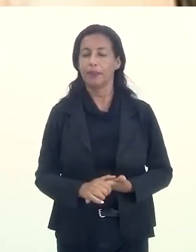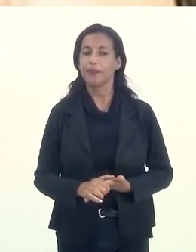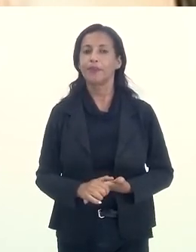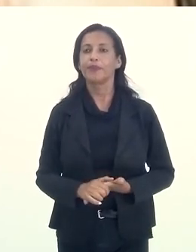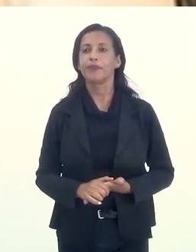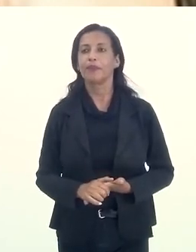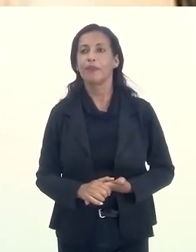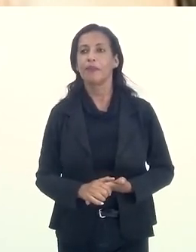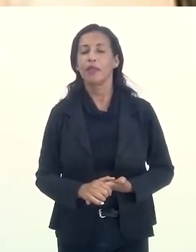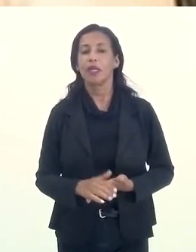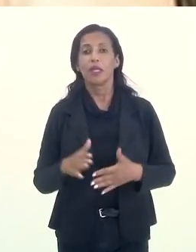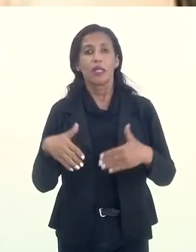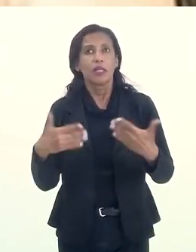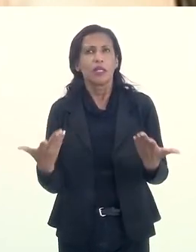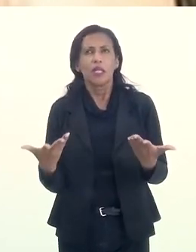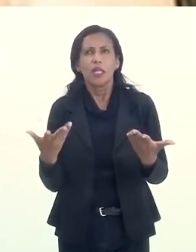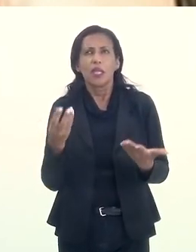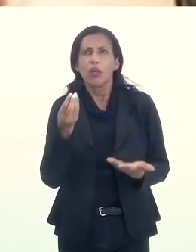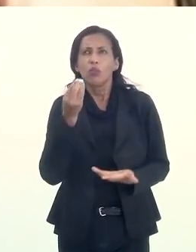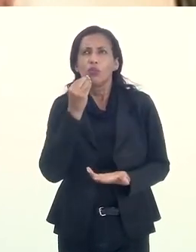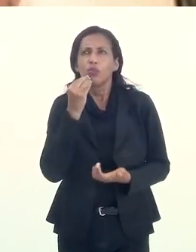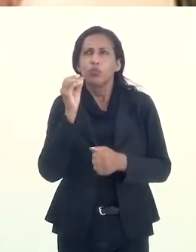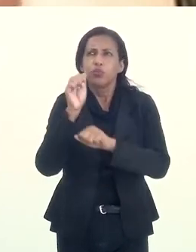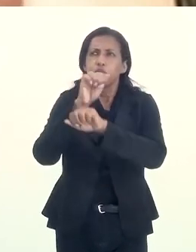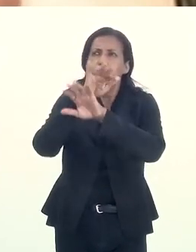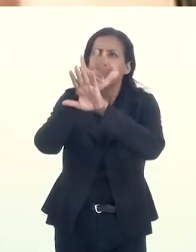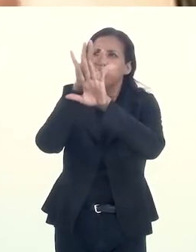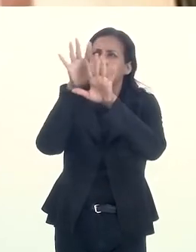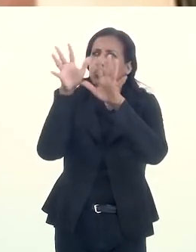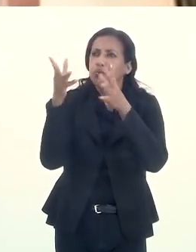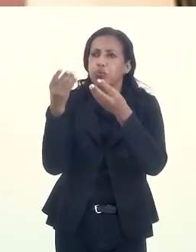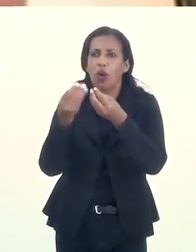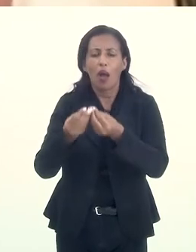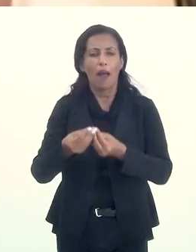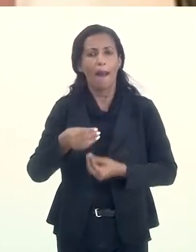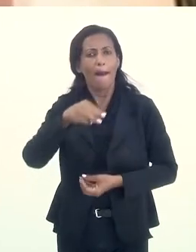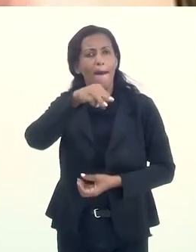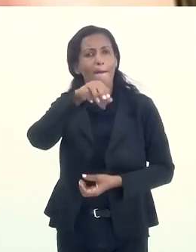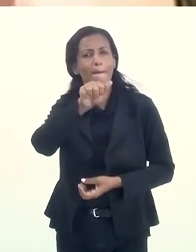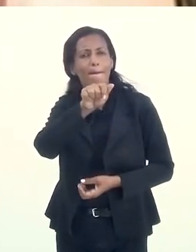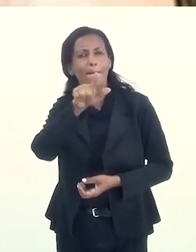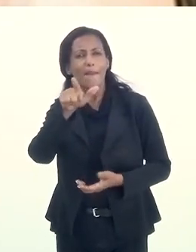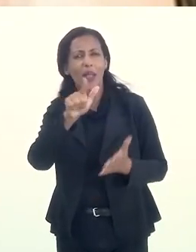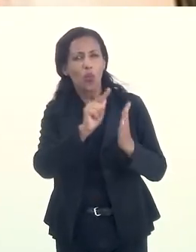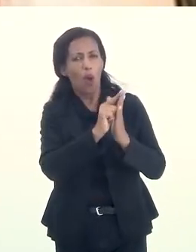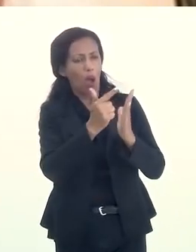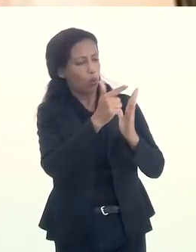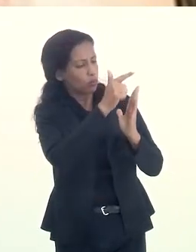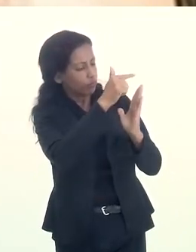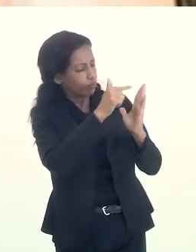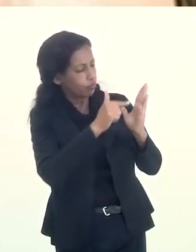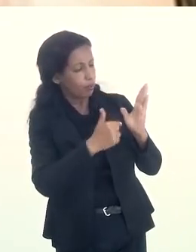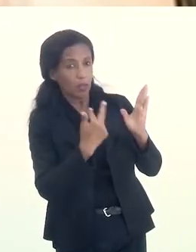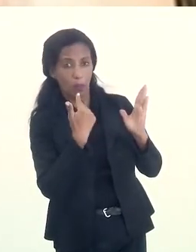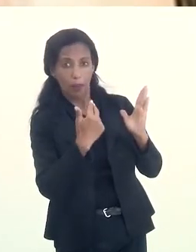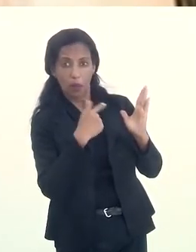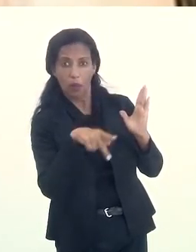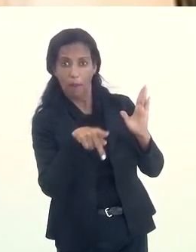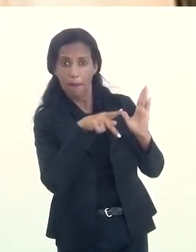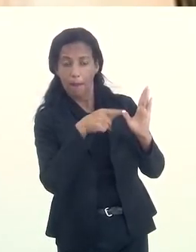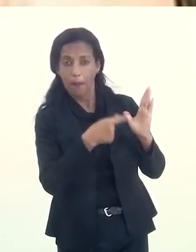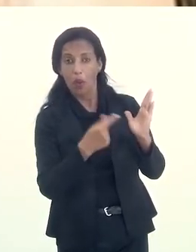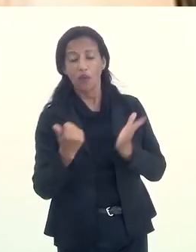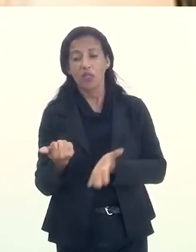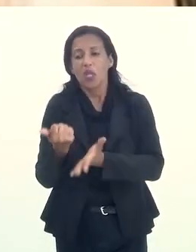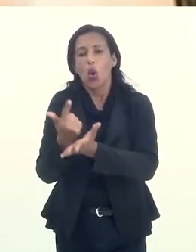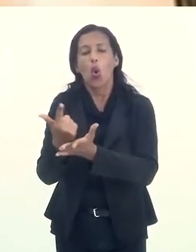seria tão transparente quanto um manual. Até um manual que tem lá sua linguagem figurada,